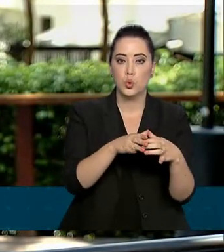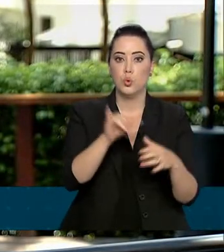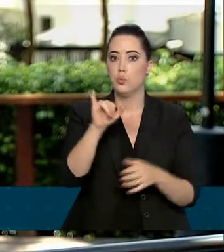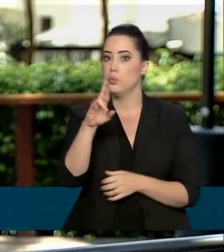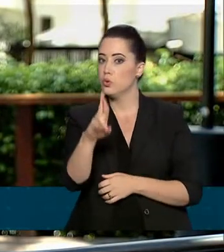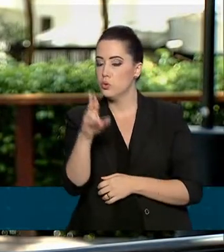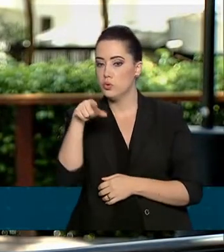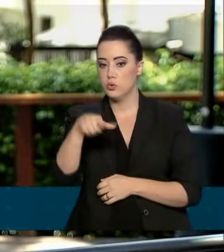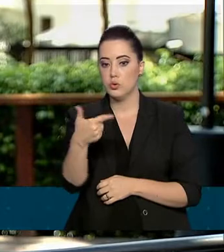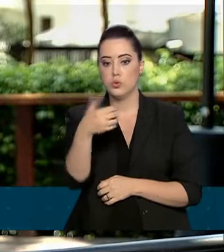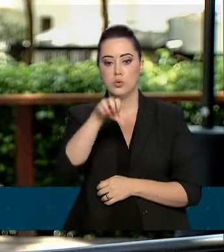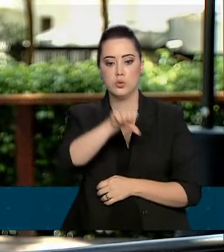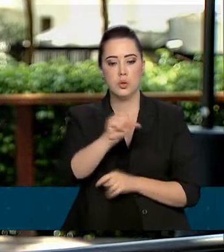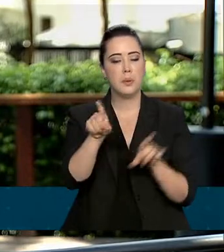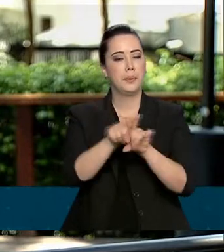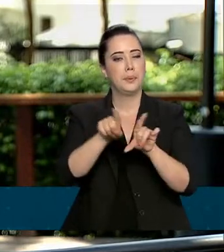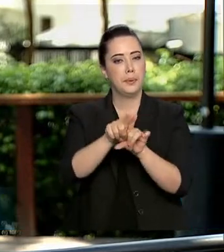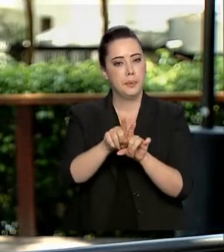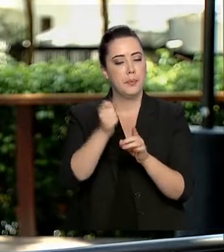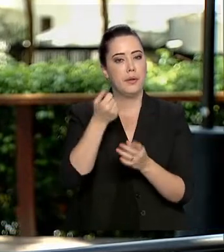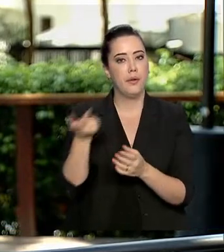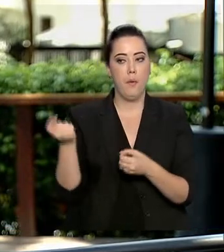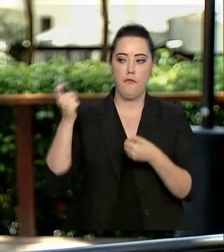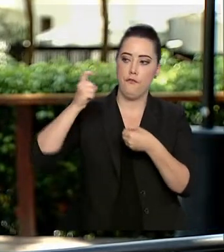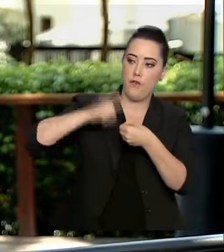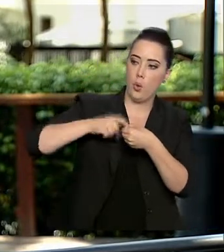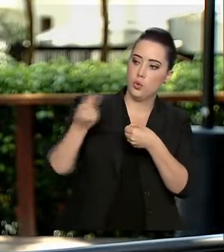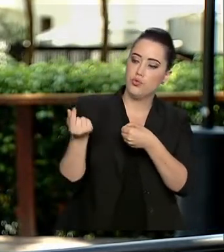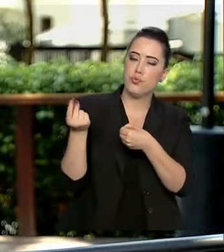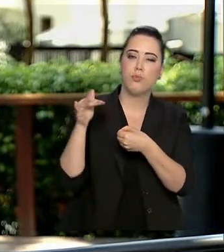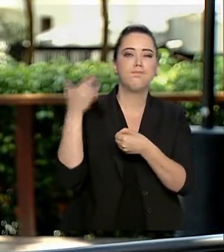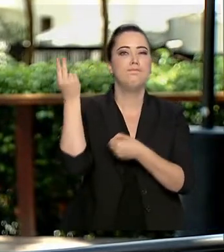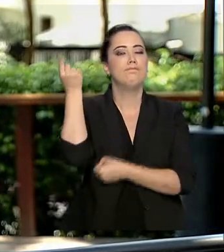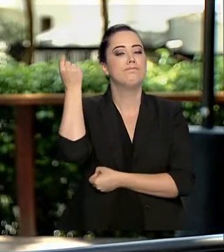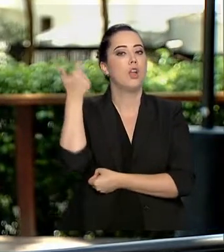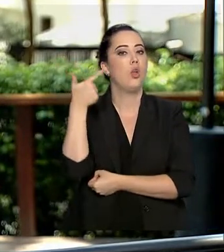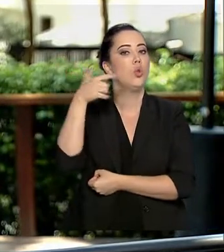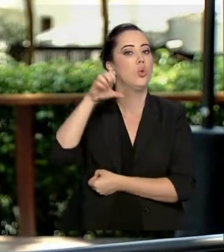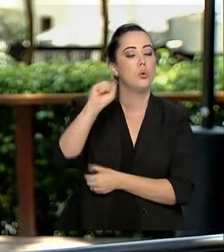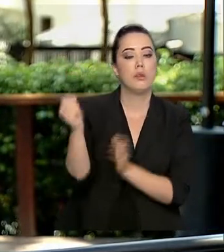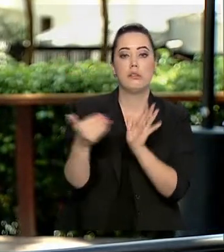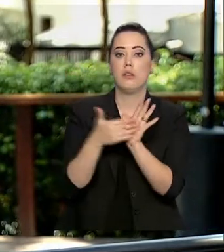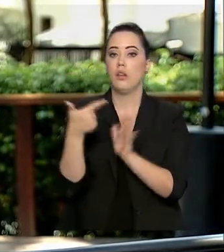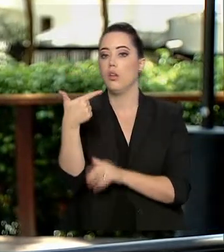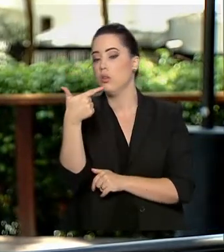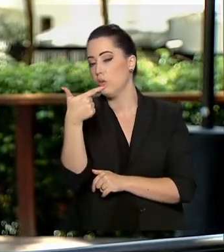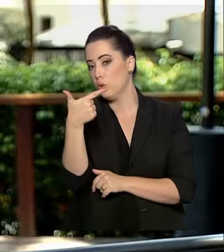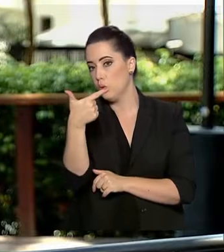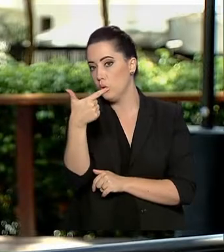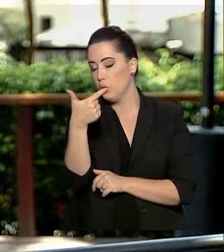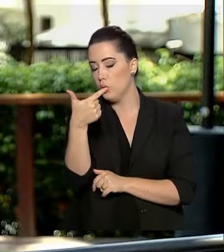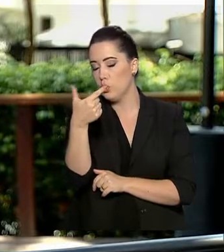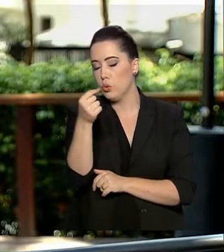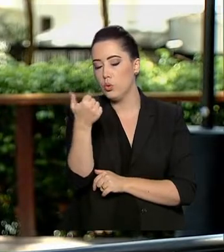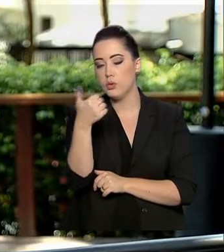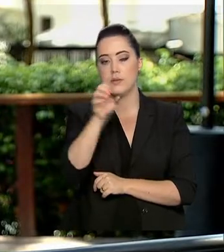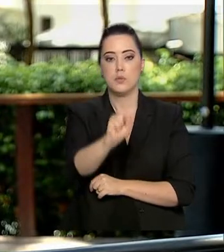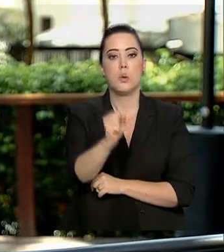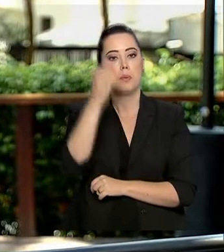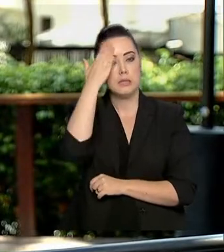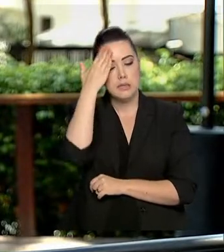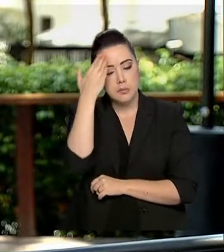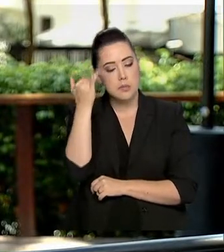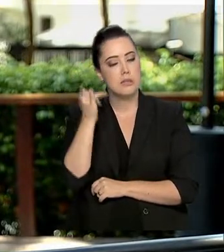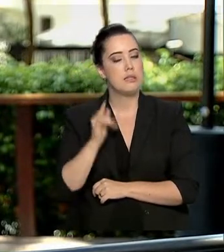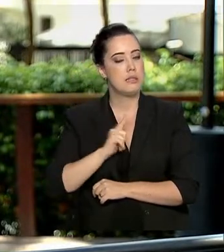de 2019 e contempla também as restituições residuais de 2008 a 2018. Para saber se tem direito à restituição